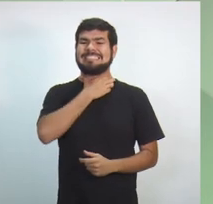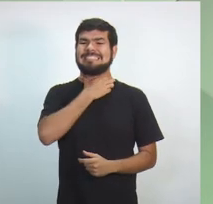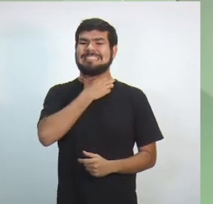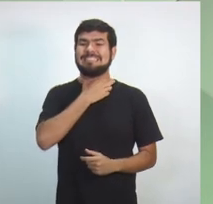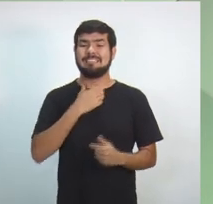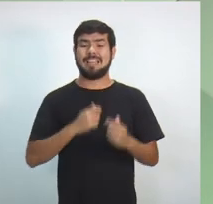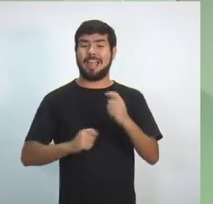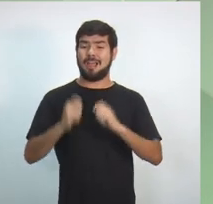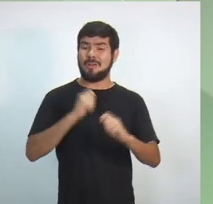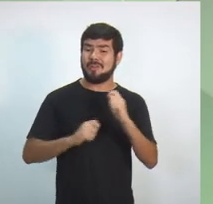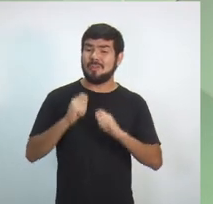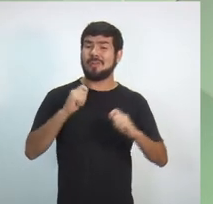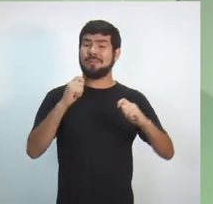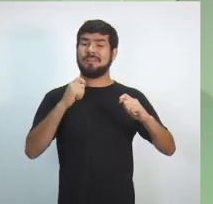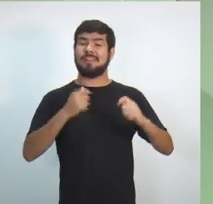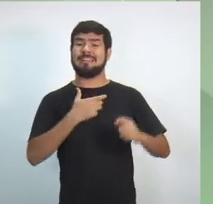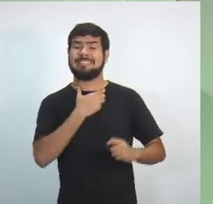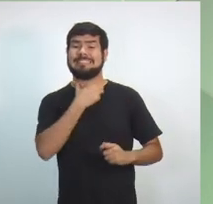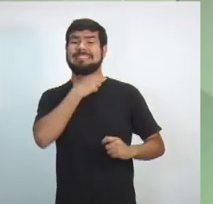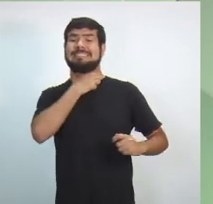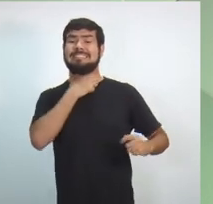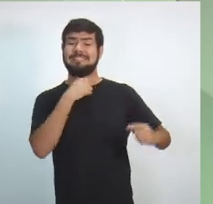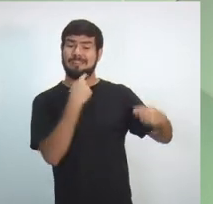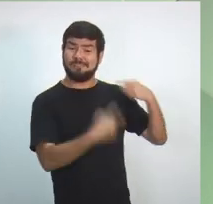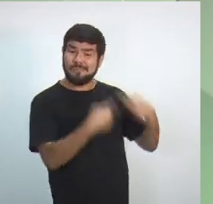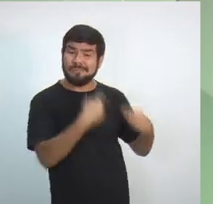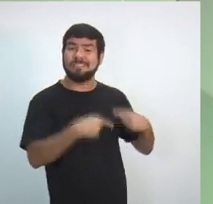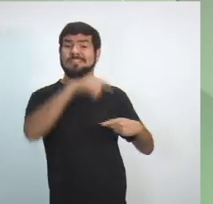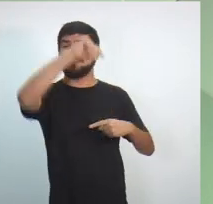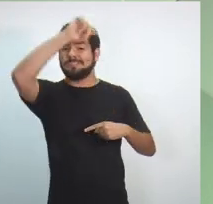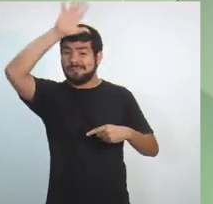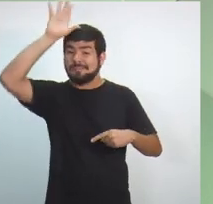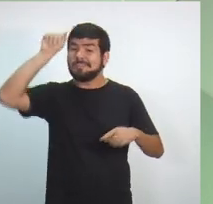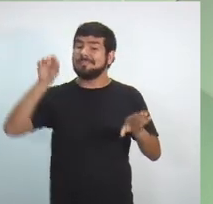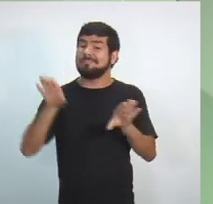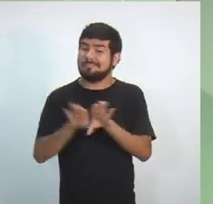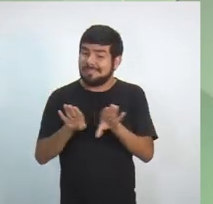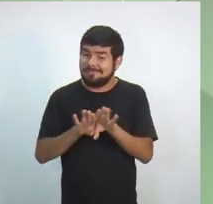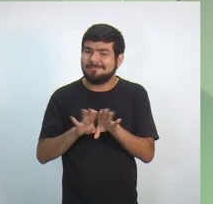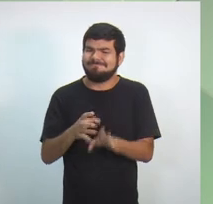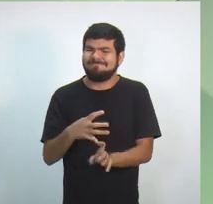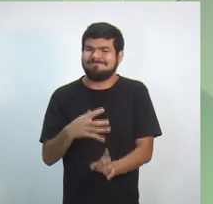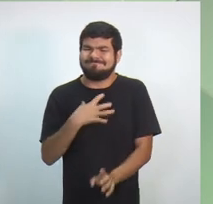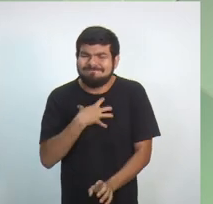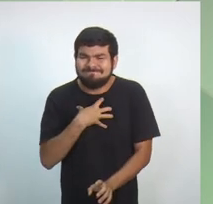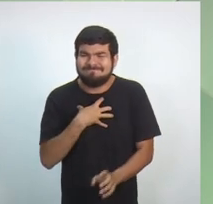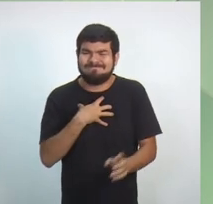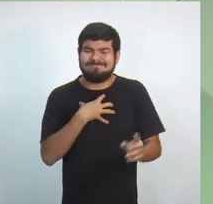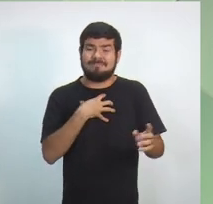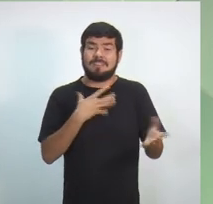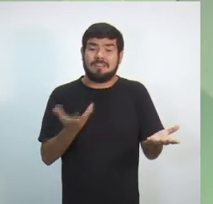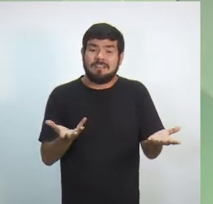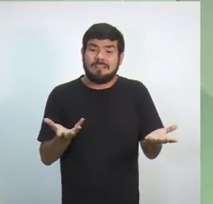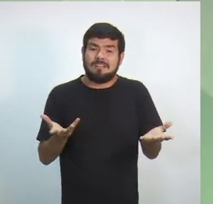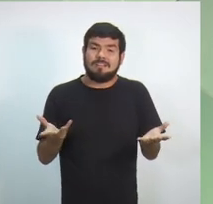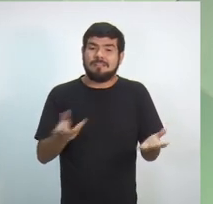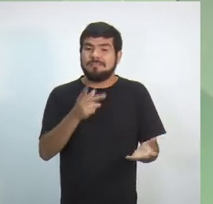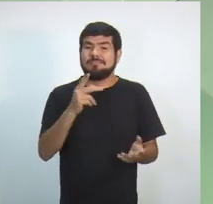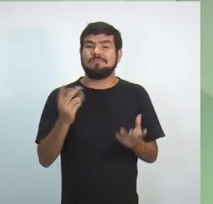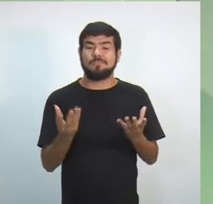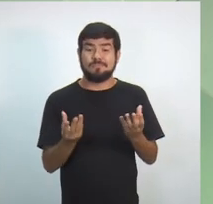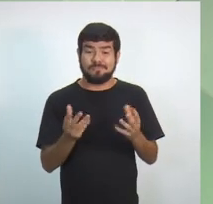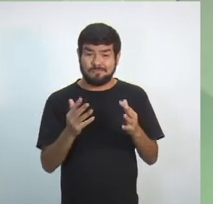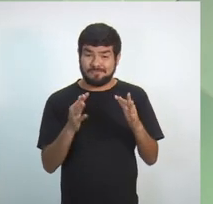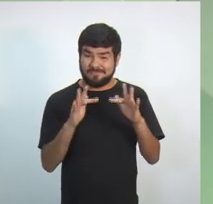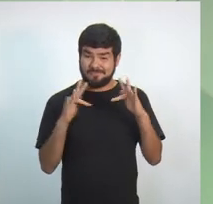econômica que o mundo inteiro, e obviamente o Amazonas sentiria, tinha que sentir toda essa repercussão, acabou deixando muitos pais de